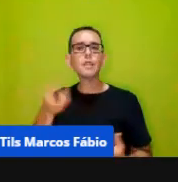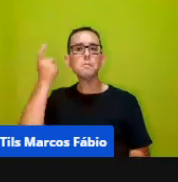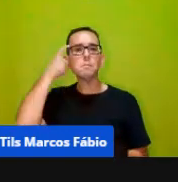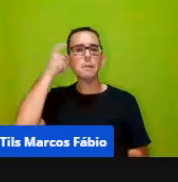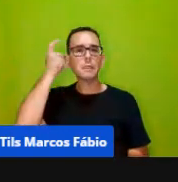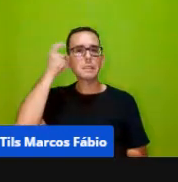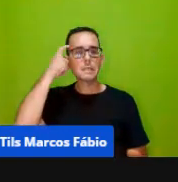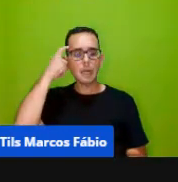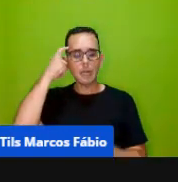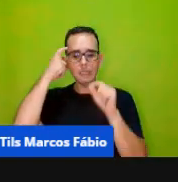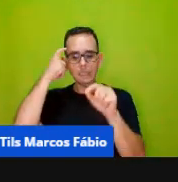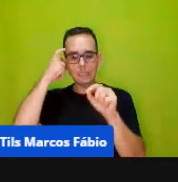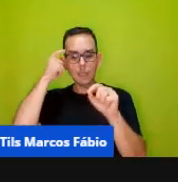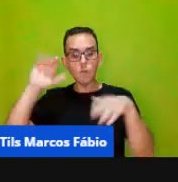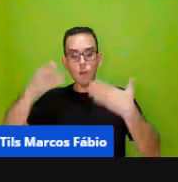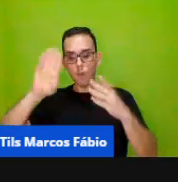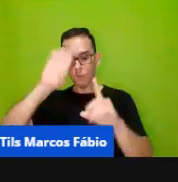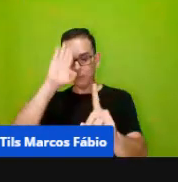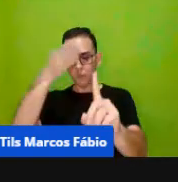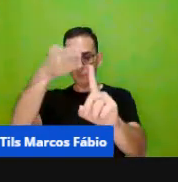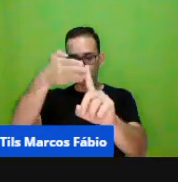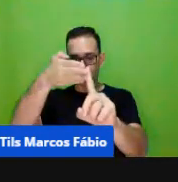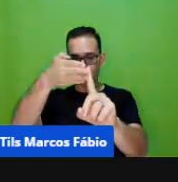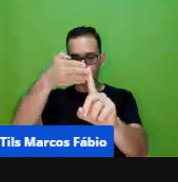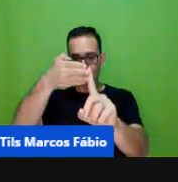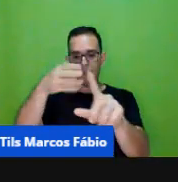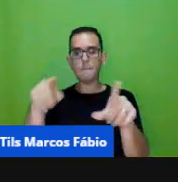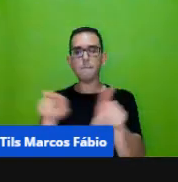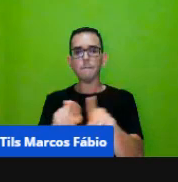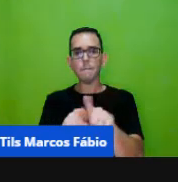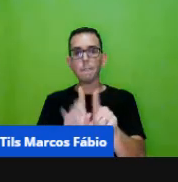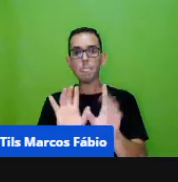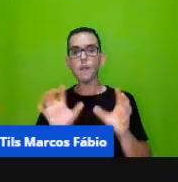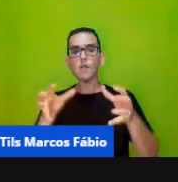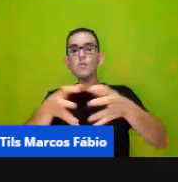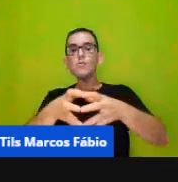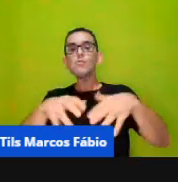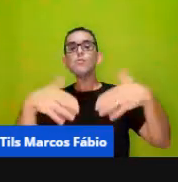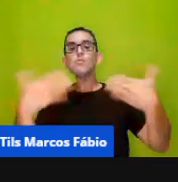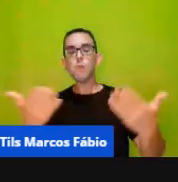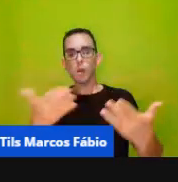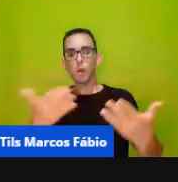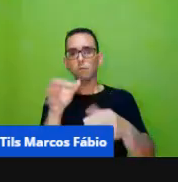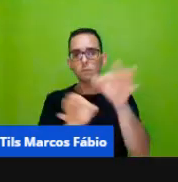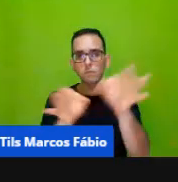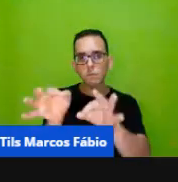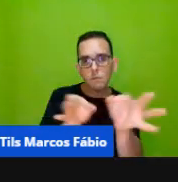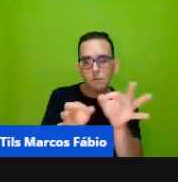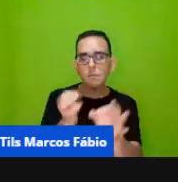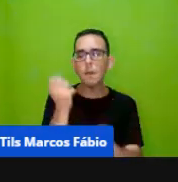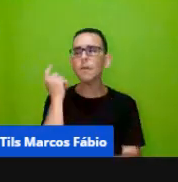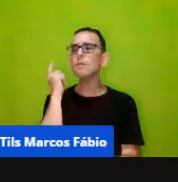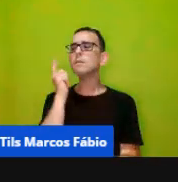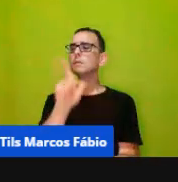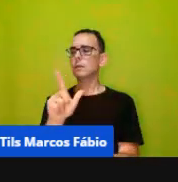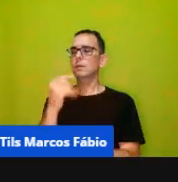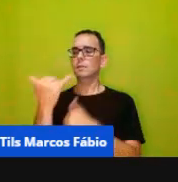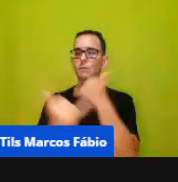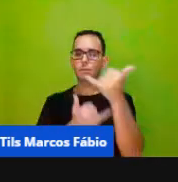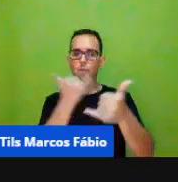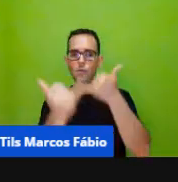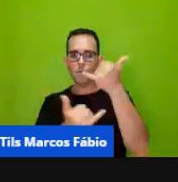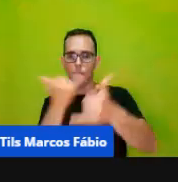qual que o meu objetivo com que turma que eu estou trabalhando para eu construir os meus jogos de uma forma